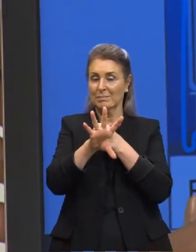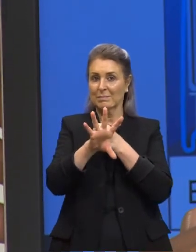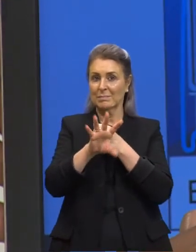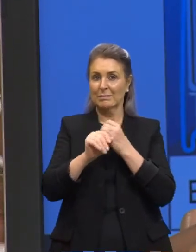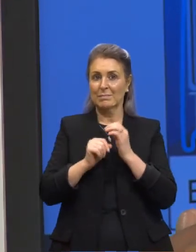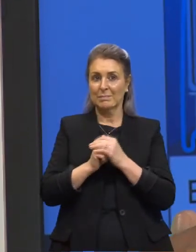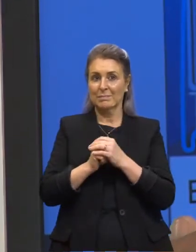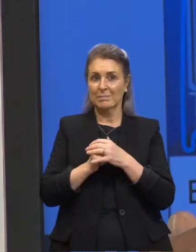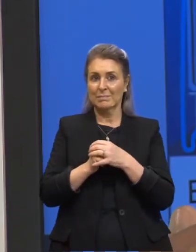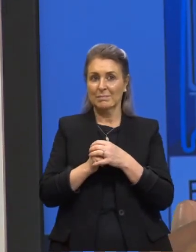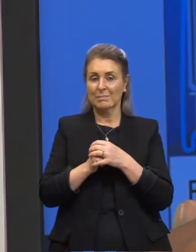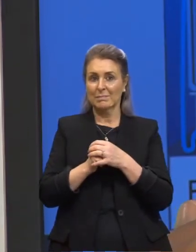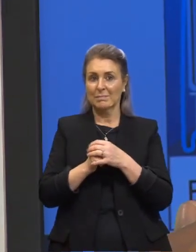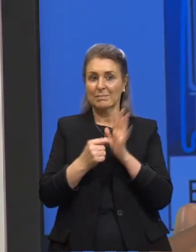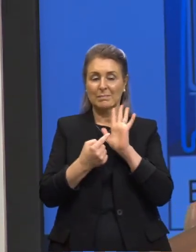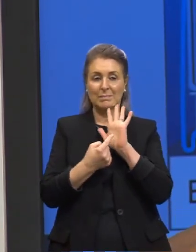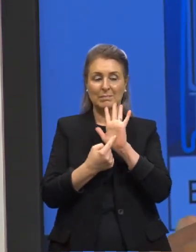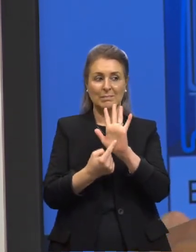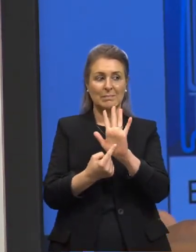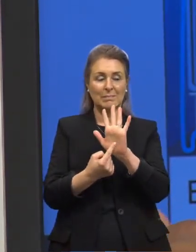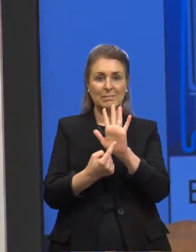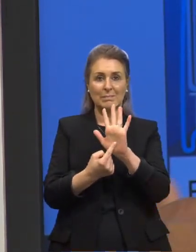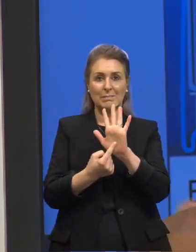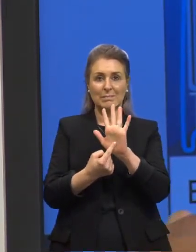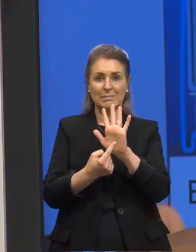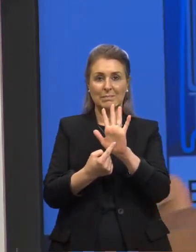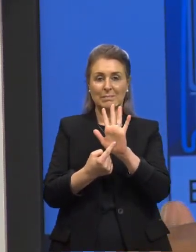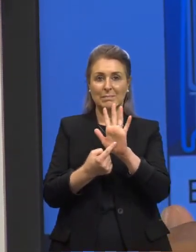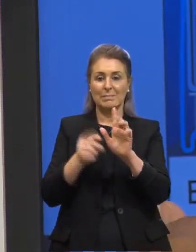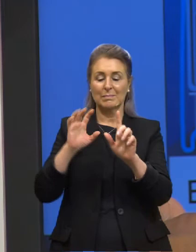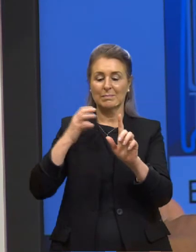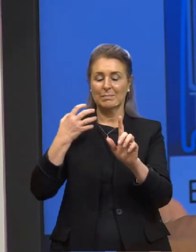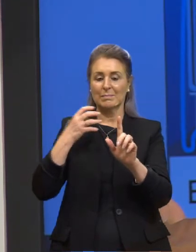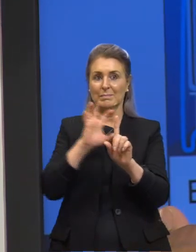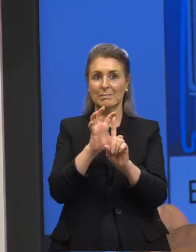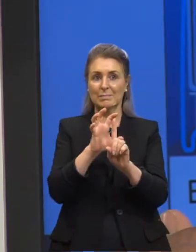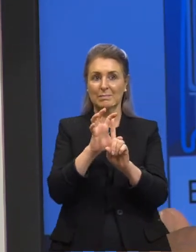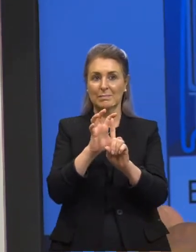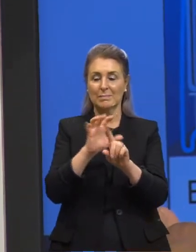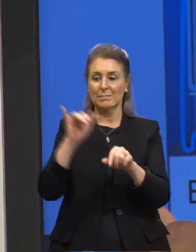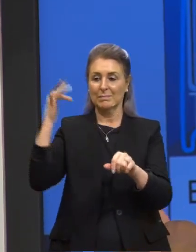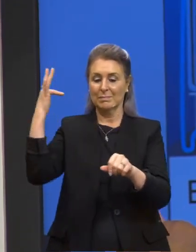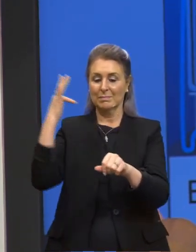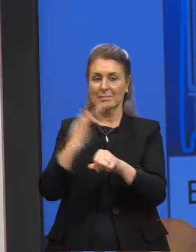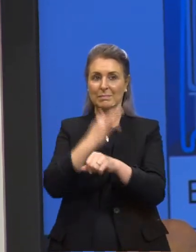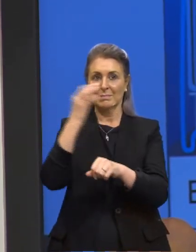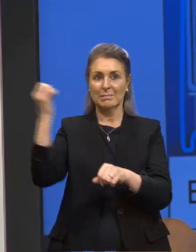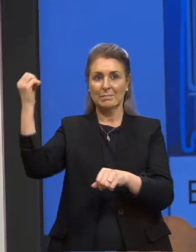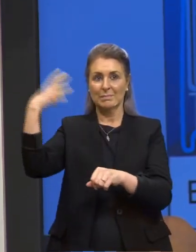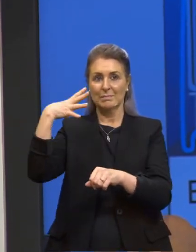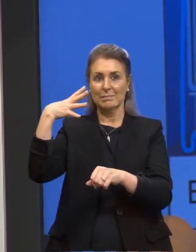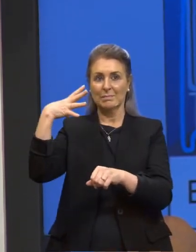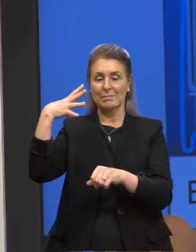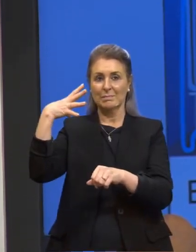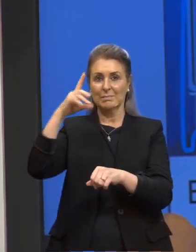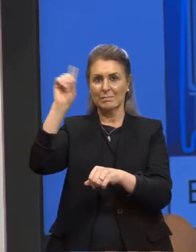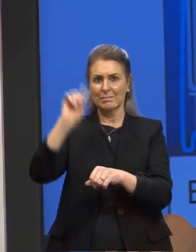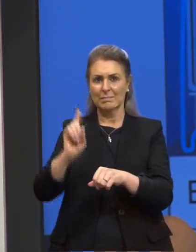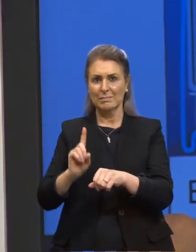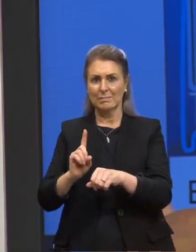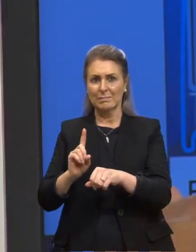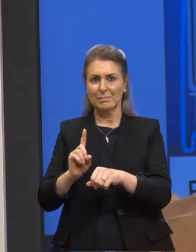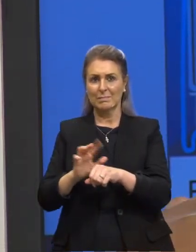e aqui mostrando o efeito fotoelétrico. Olha, eu coloco luz, mas depende da luz que eu coloco,